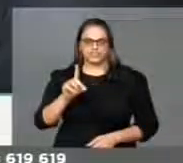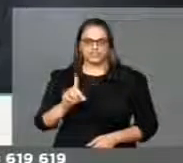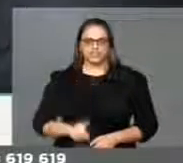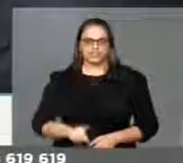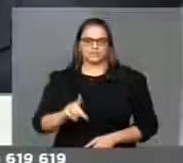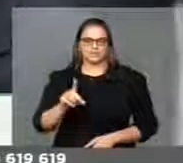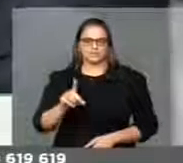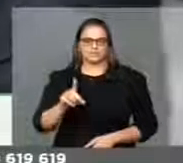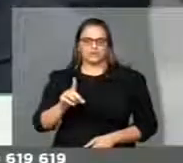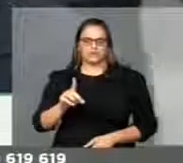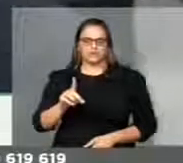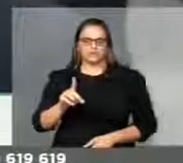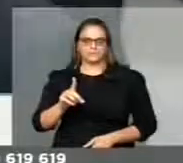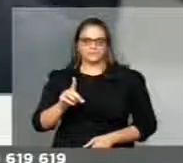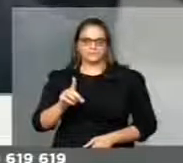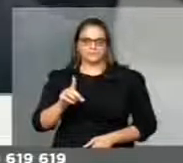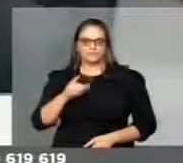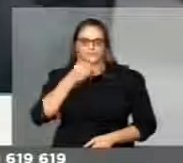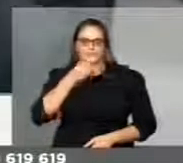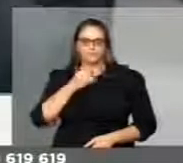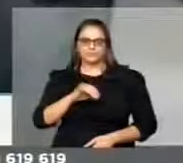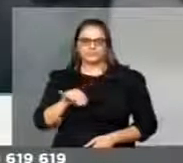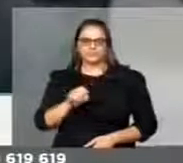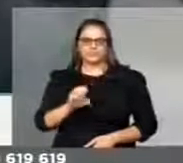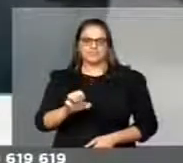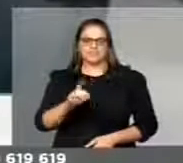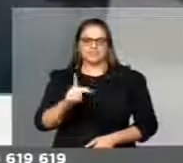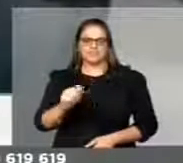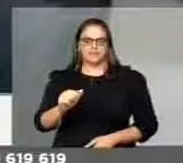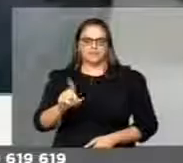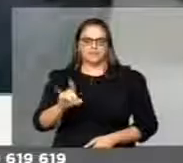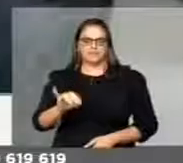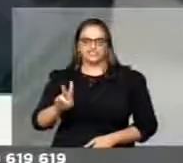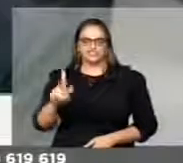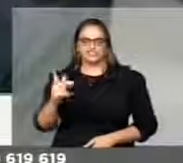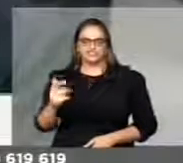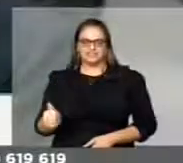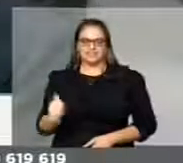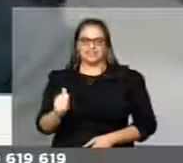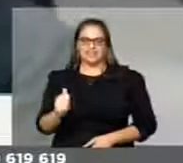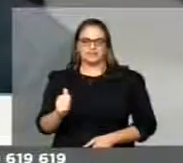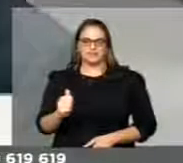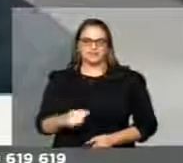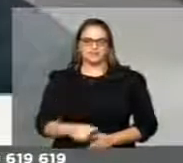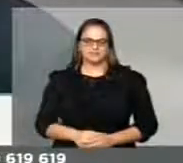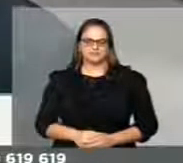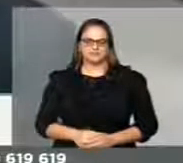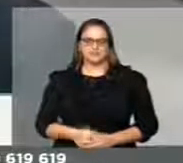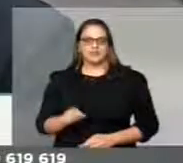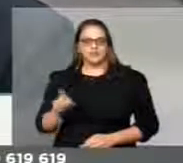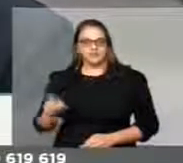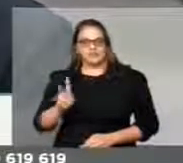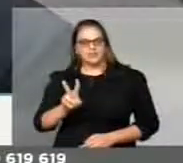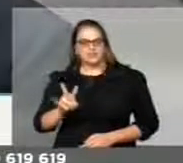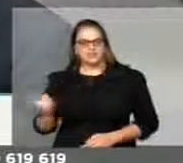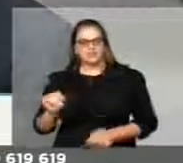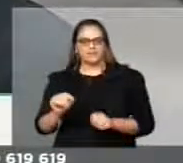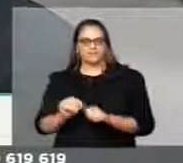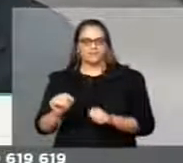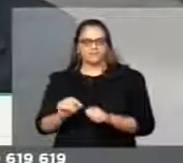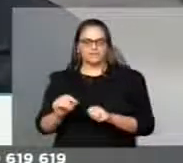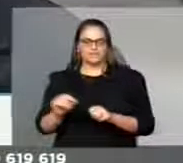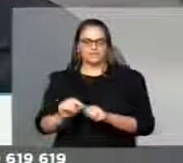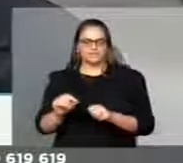Tropa de Elite 1 e 2, além da série Narcos, e que tem direitos autorais e vai produzir a série